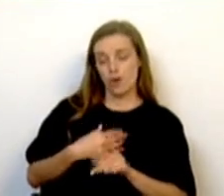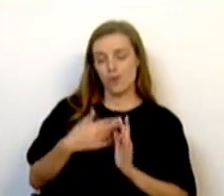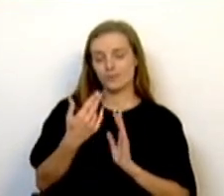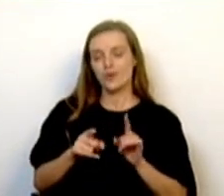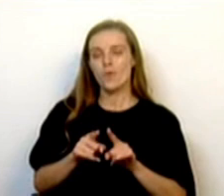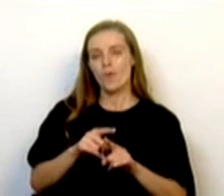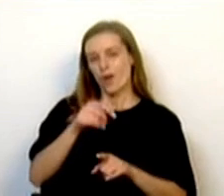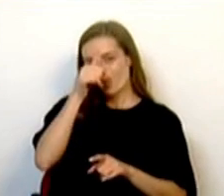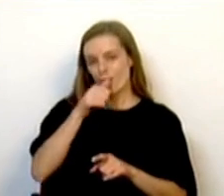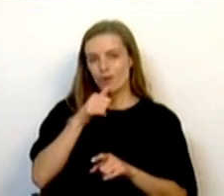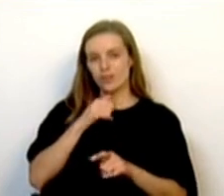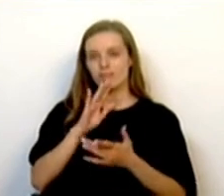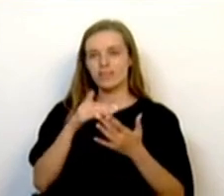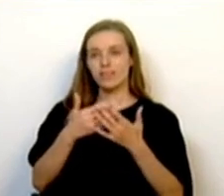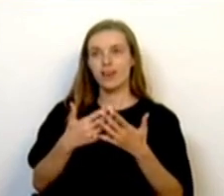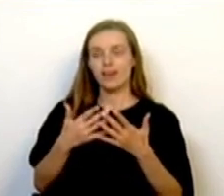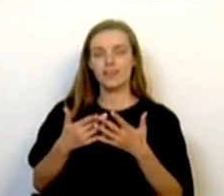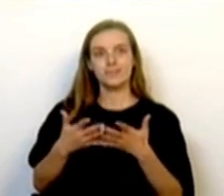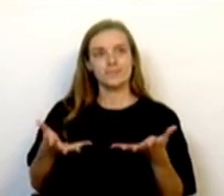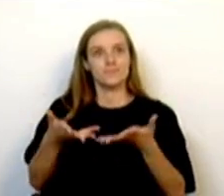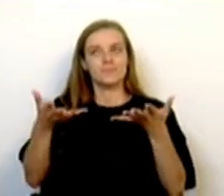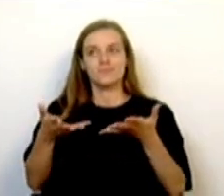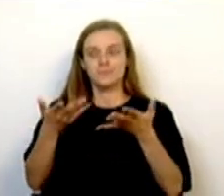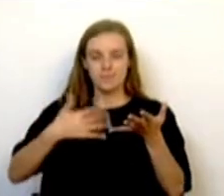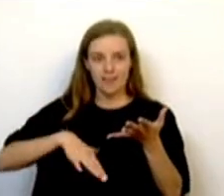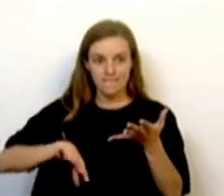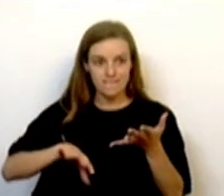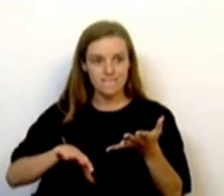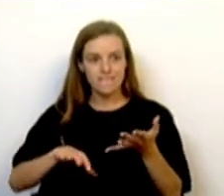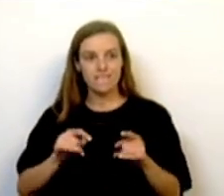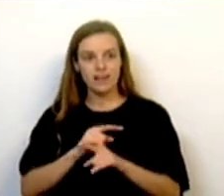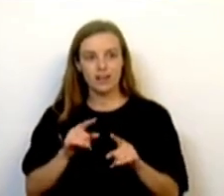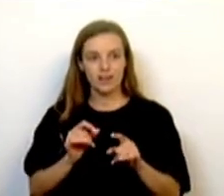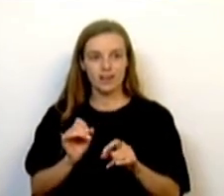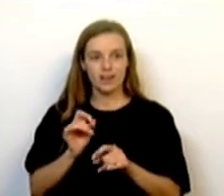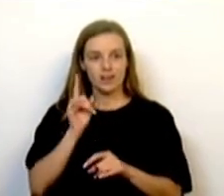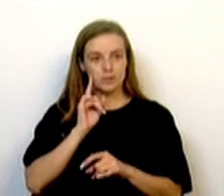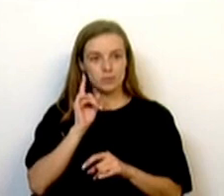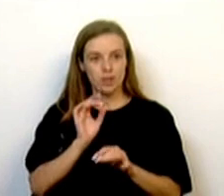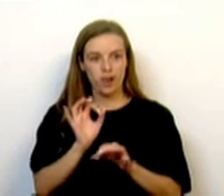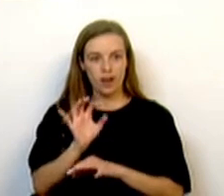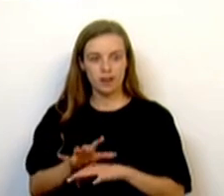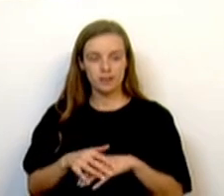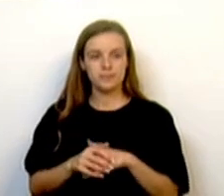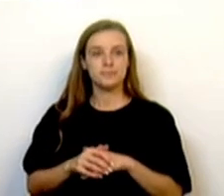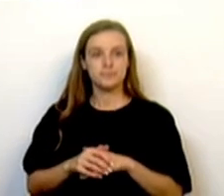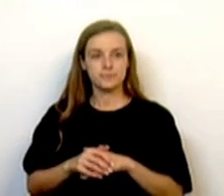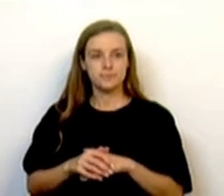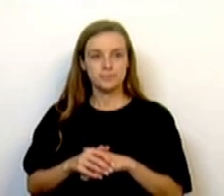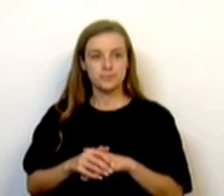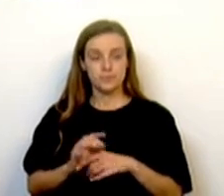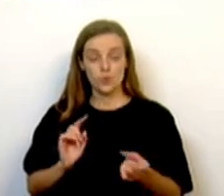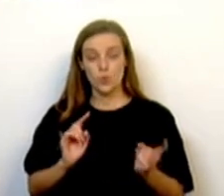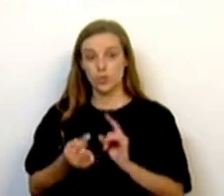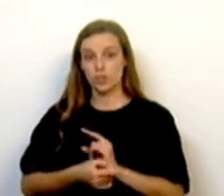dar longe. Agora, há um dado, há um dado, Srs. Deputados, que é incontornável, que é incontornável. E,